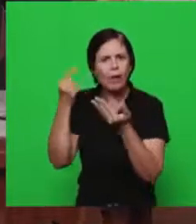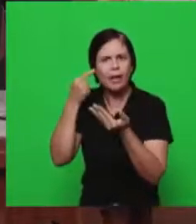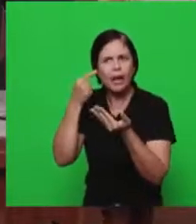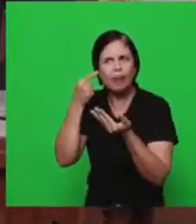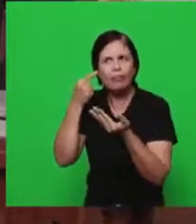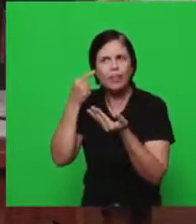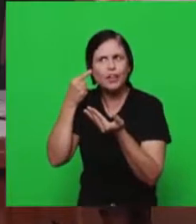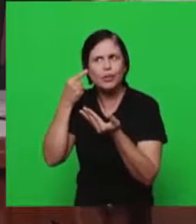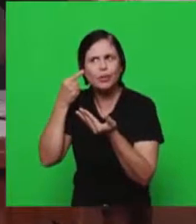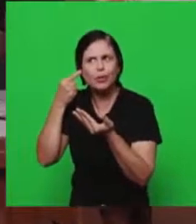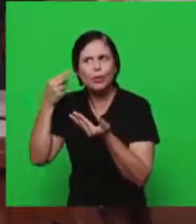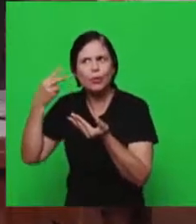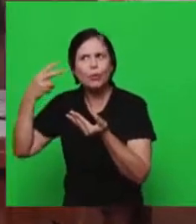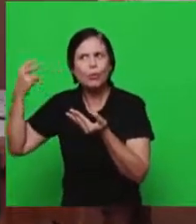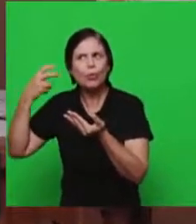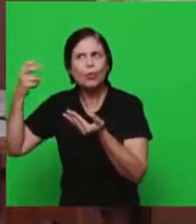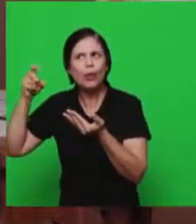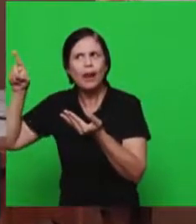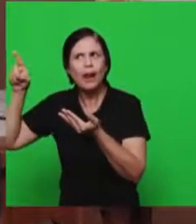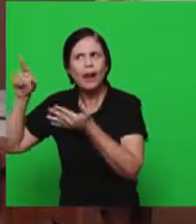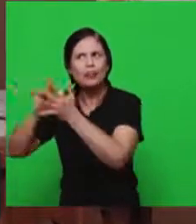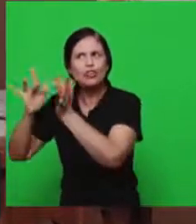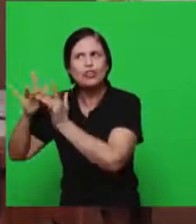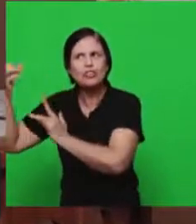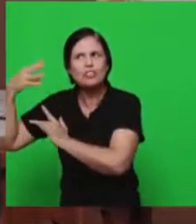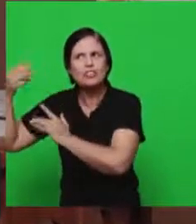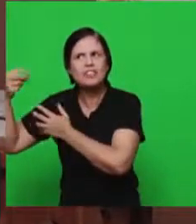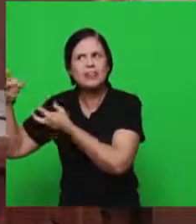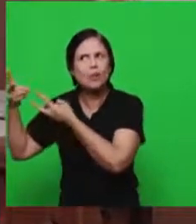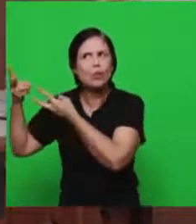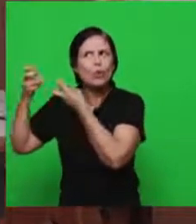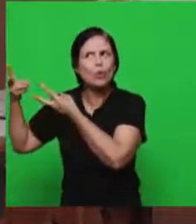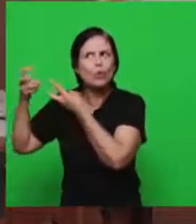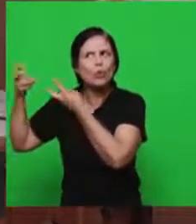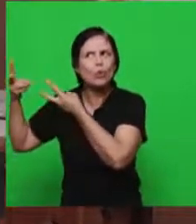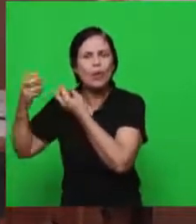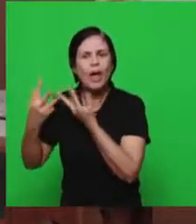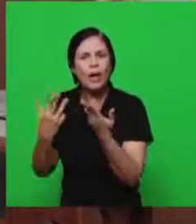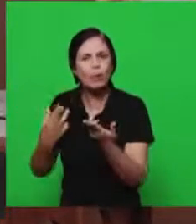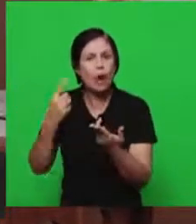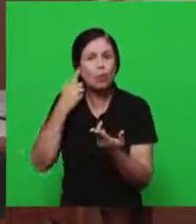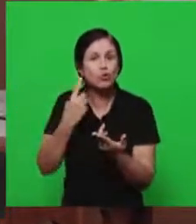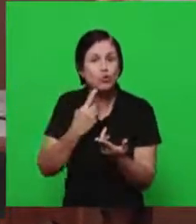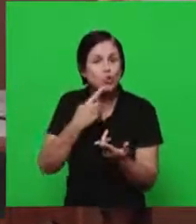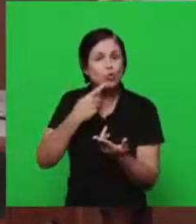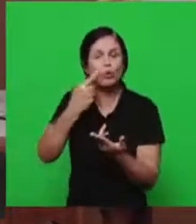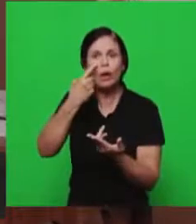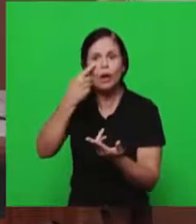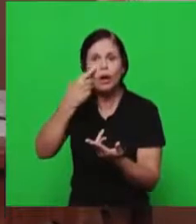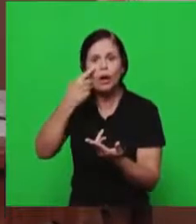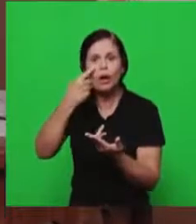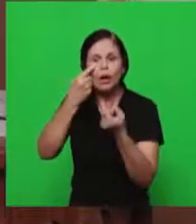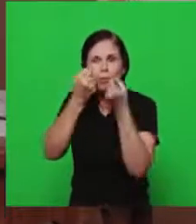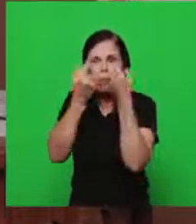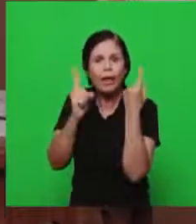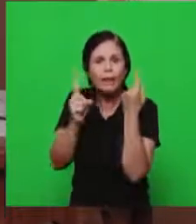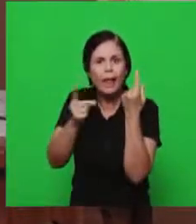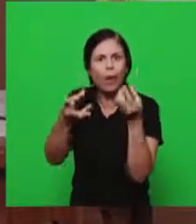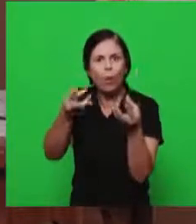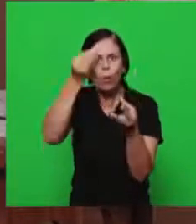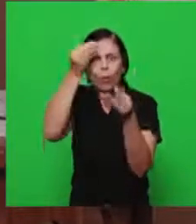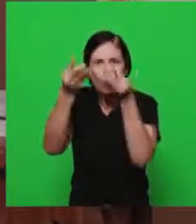ouvir as coisas espirituais é o mundo que nós estamos vivendo hoje você pode falar fala de Jesus você prega todo mundo